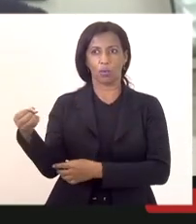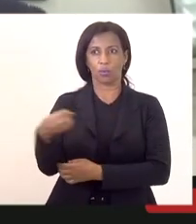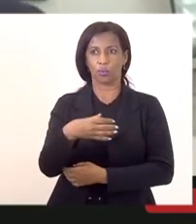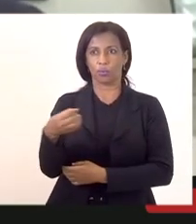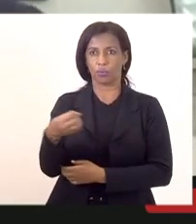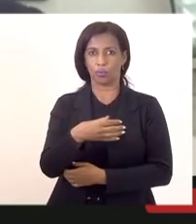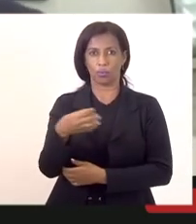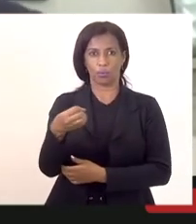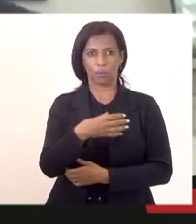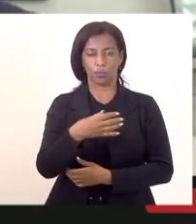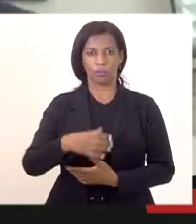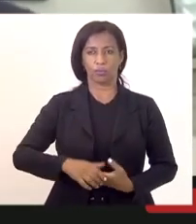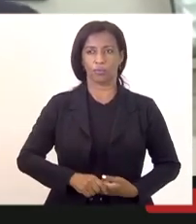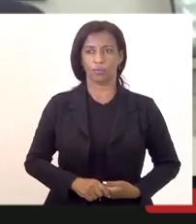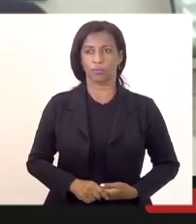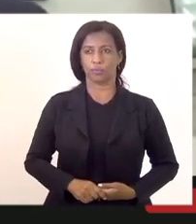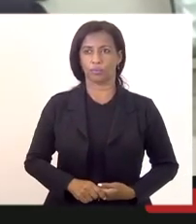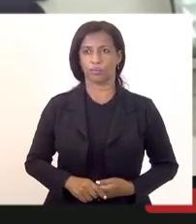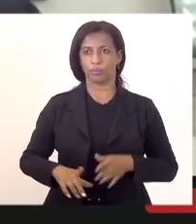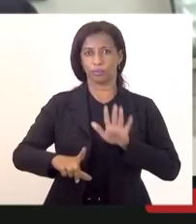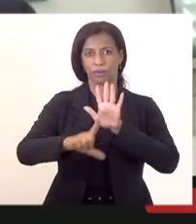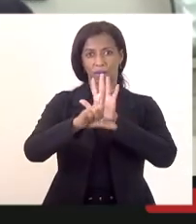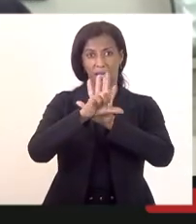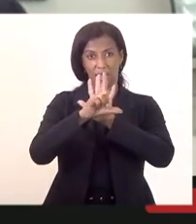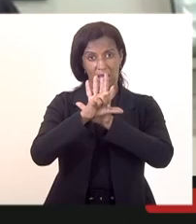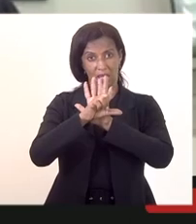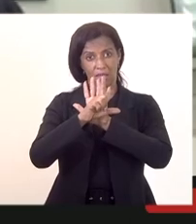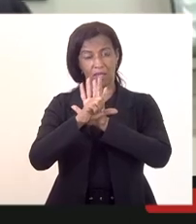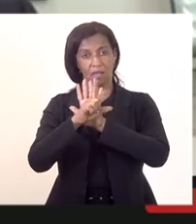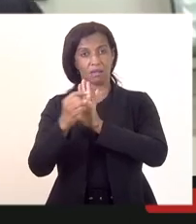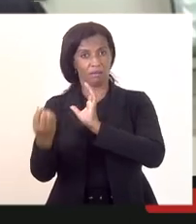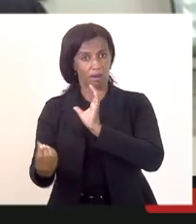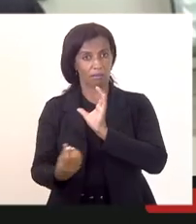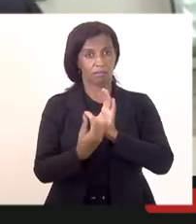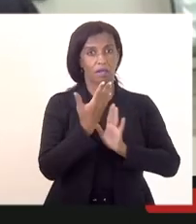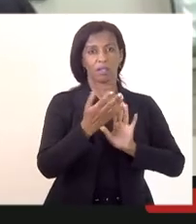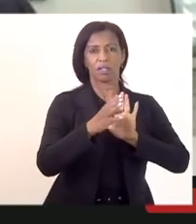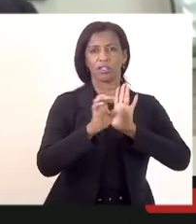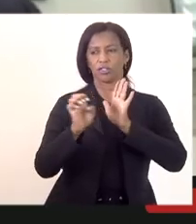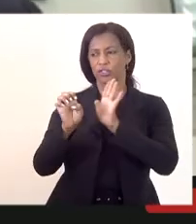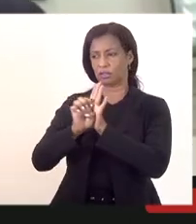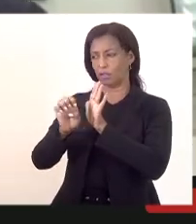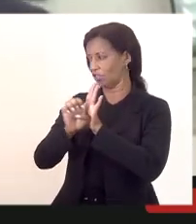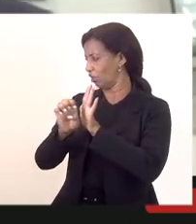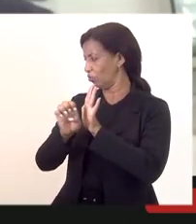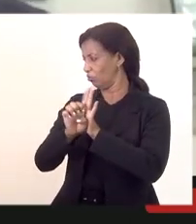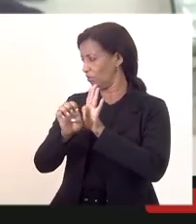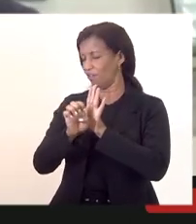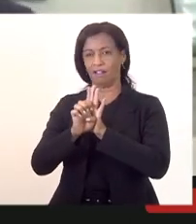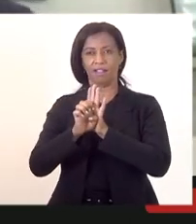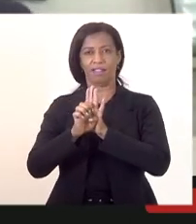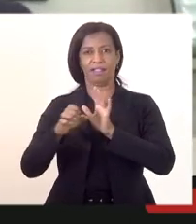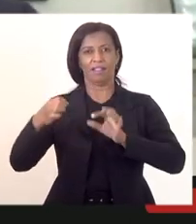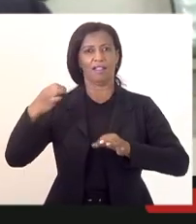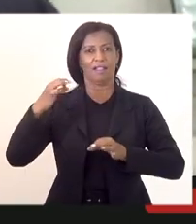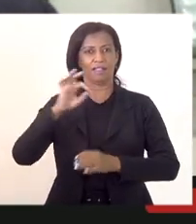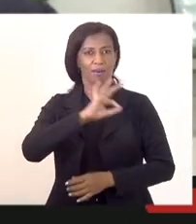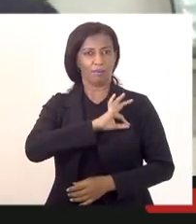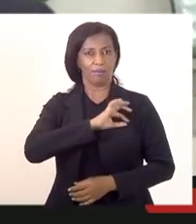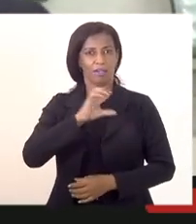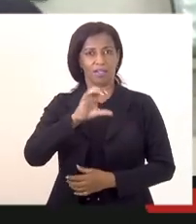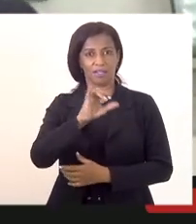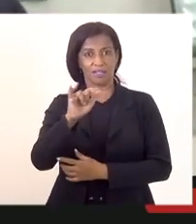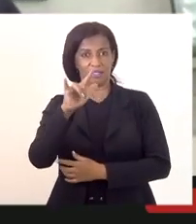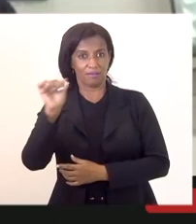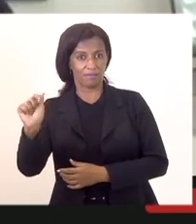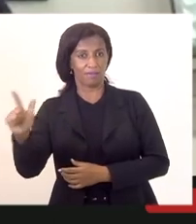a nova lei que está por vir aí do Estatuto da Polícia Civil, assim como estamos fazendo com a PM, como instituímos